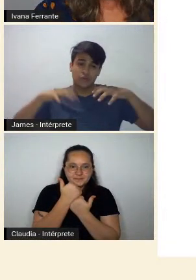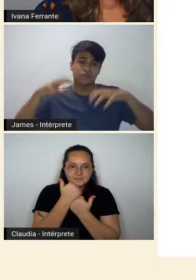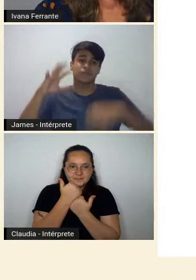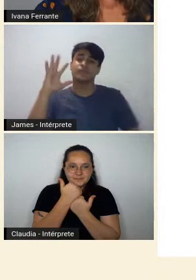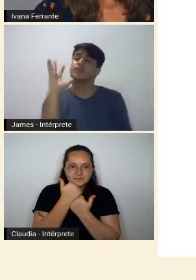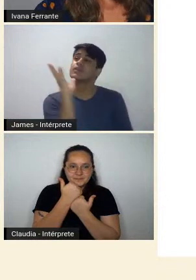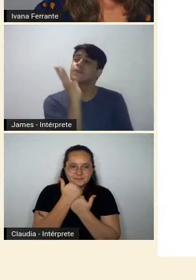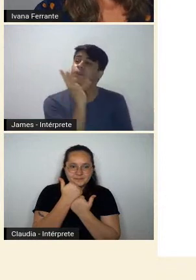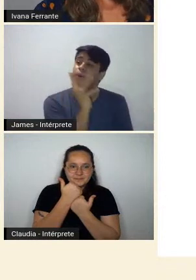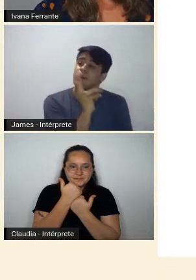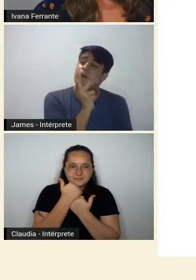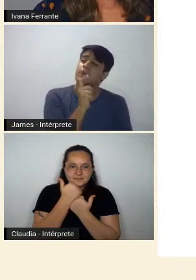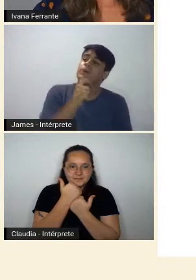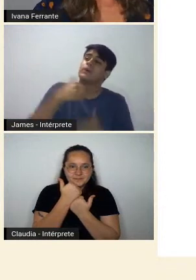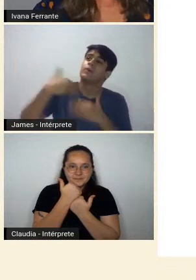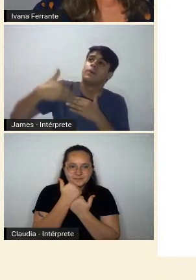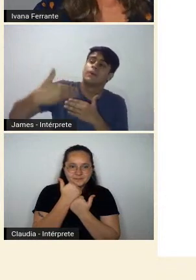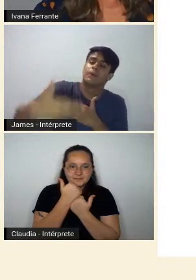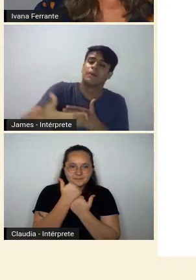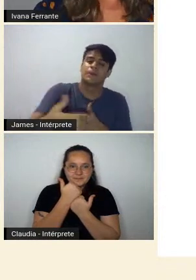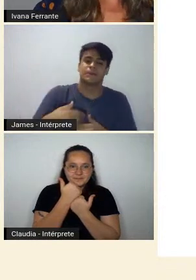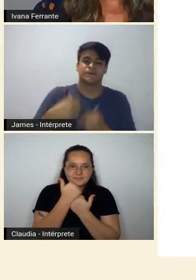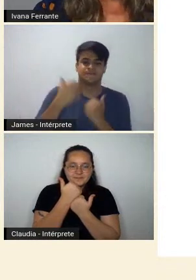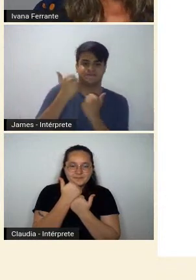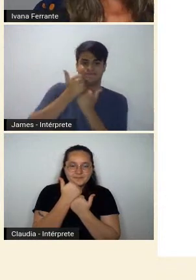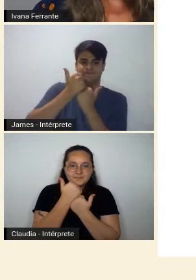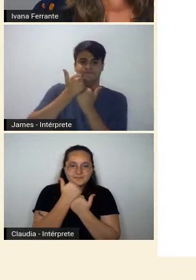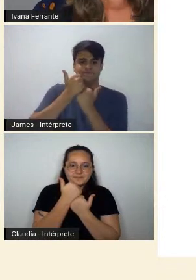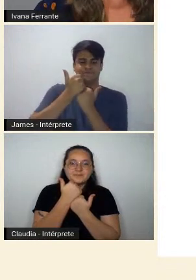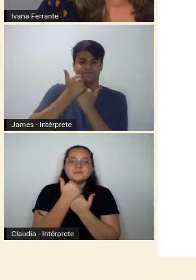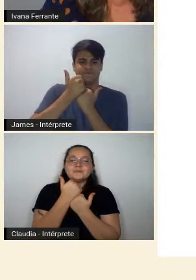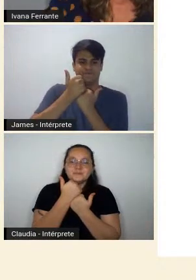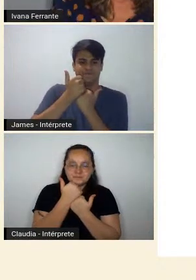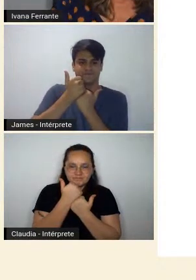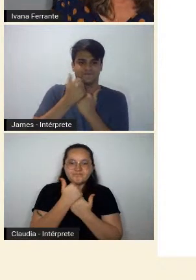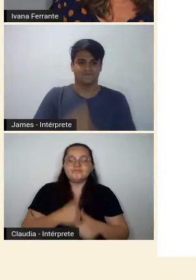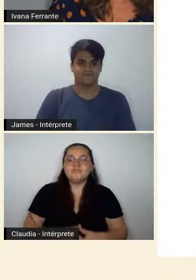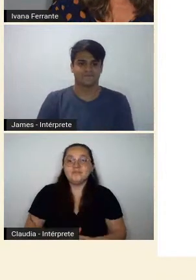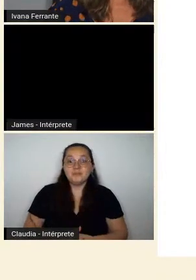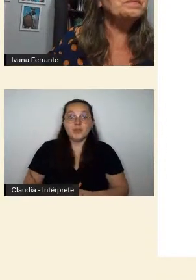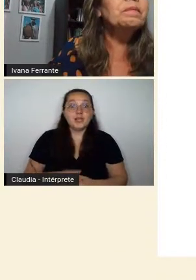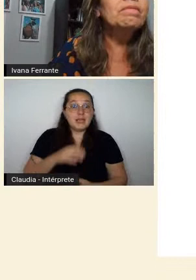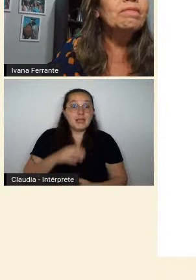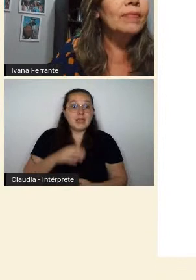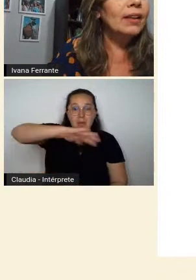longuíssimas estiagens e a paisagem é dura e seca.